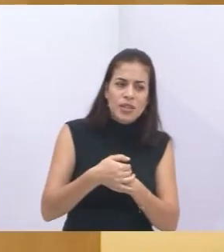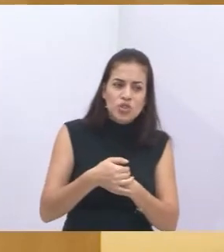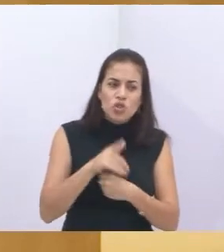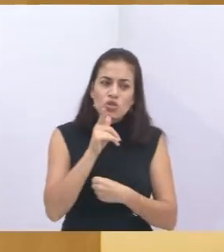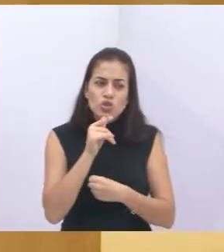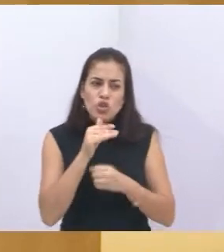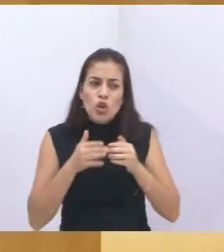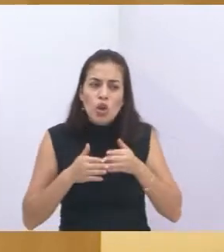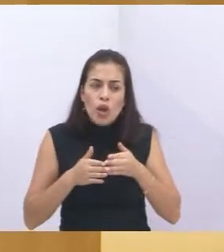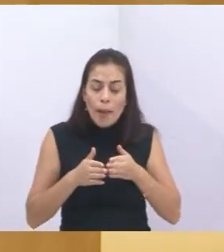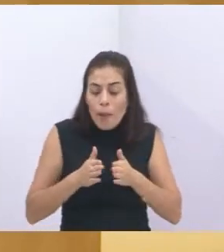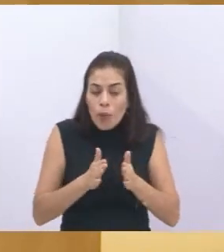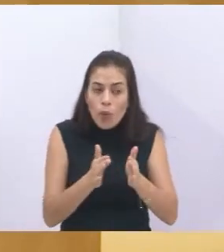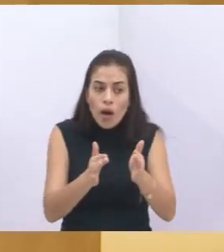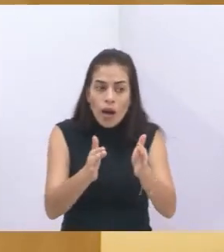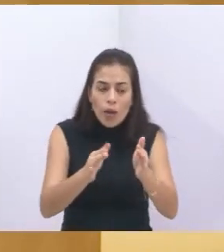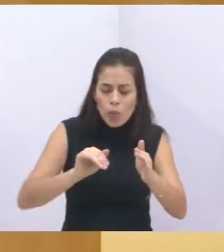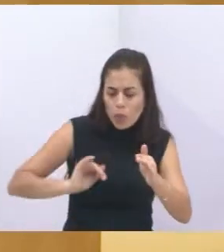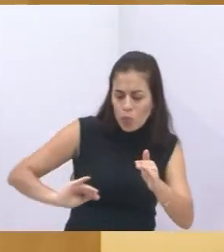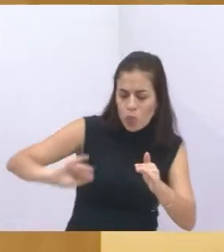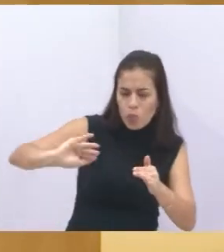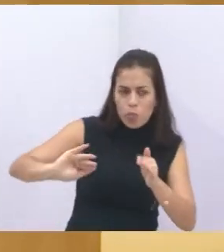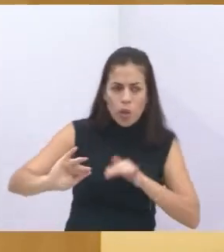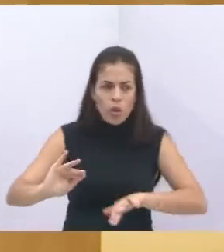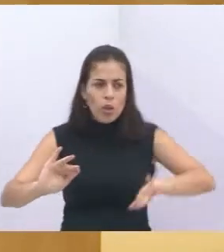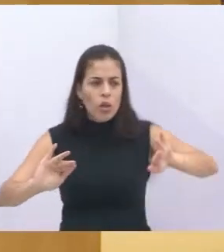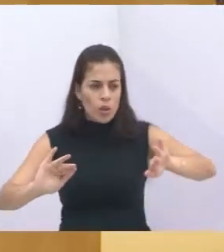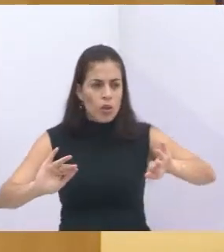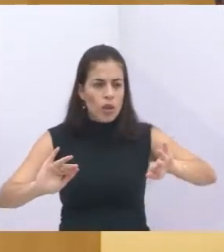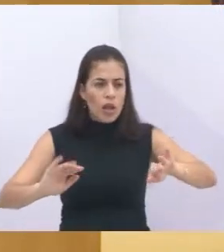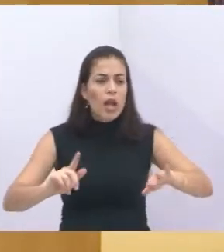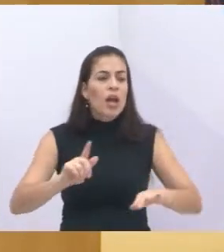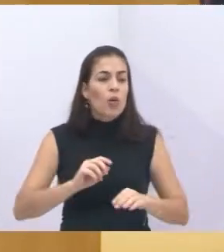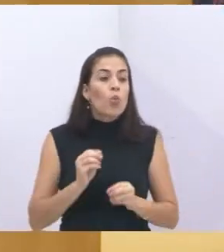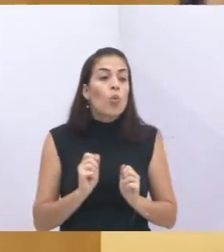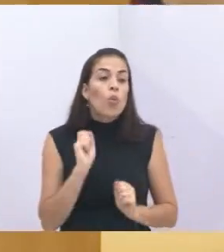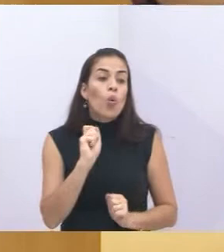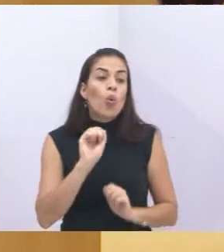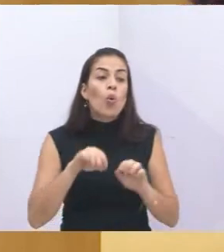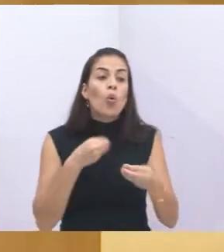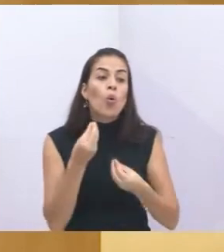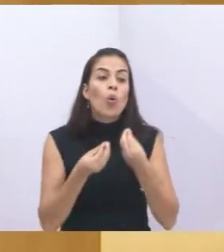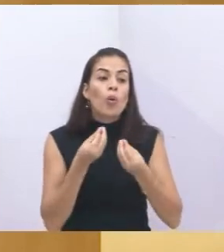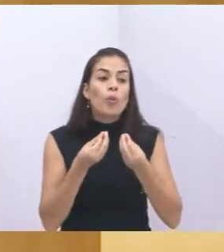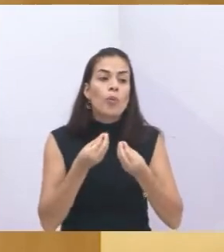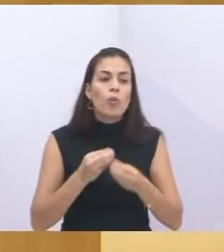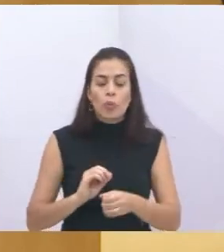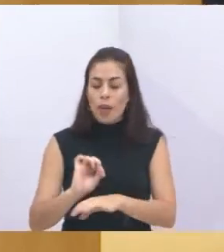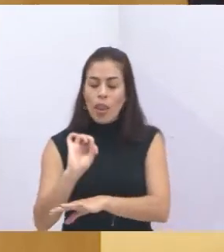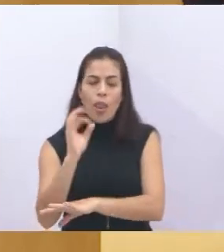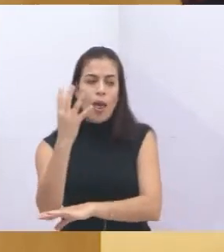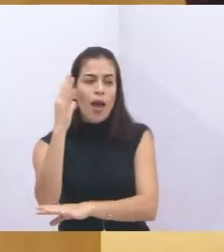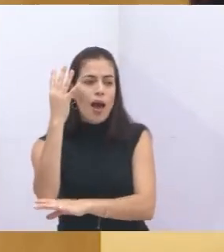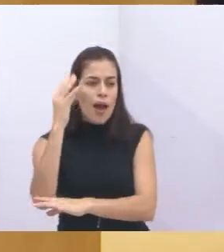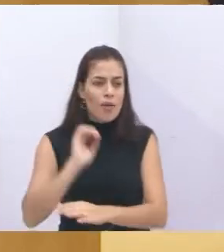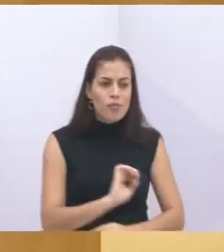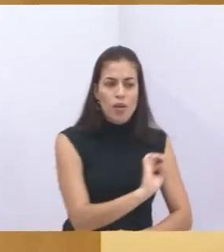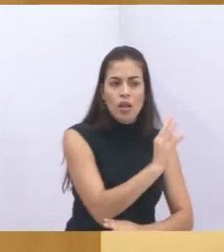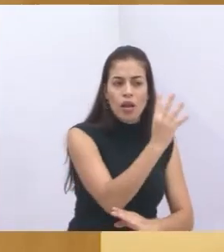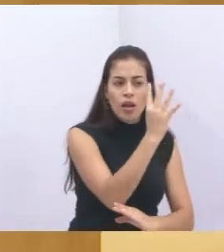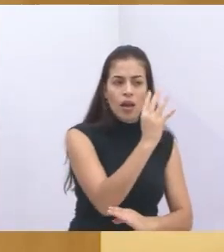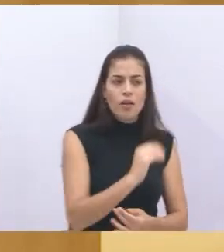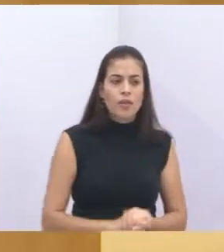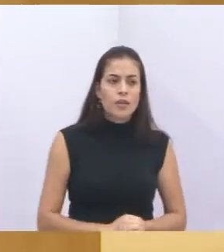rios, das cabeceiras das nascentes. Então, a proposta é criar um corredor ecológico